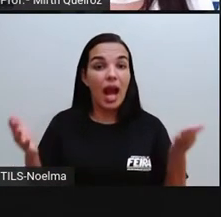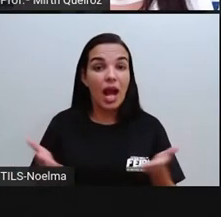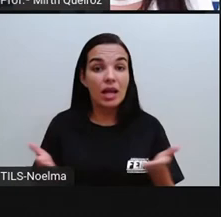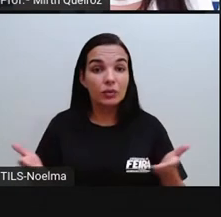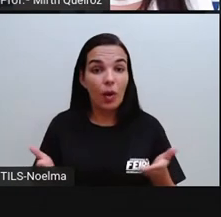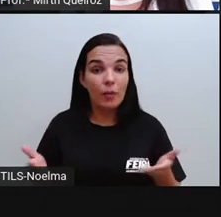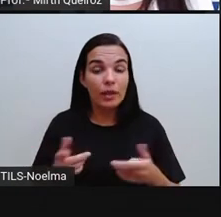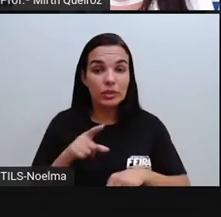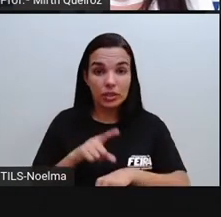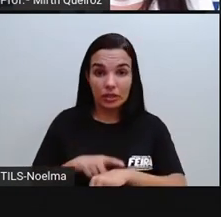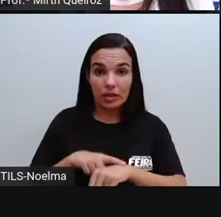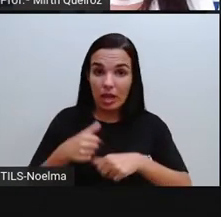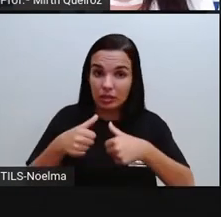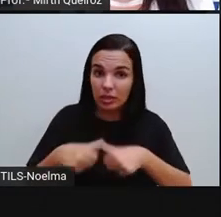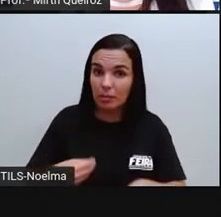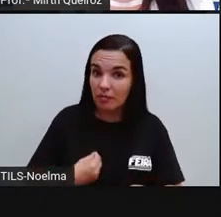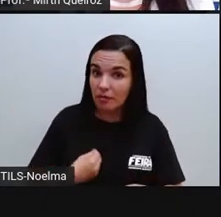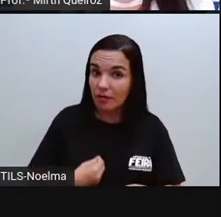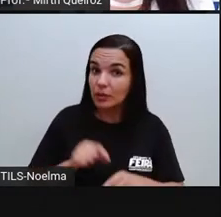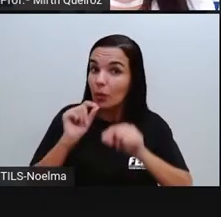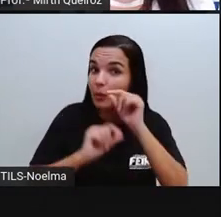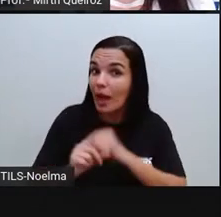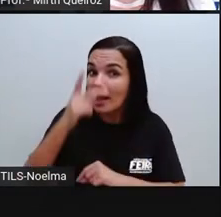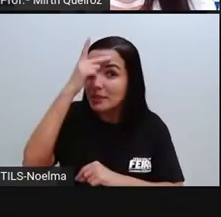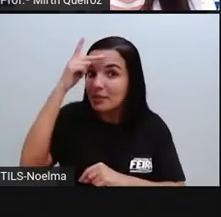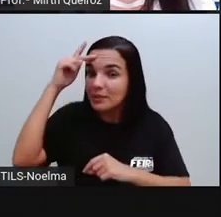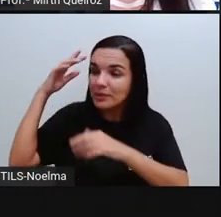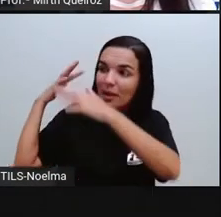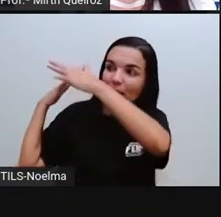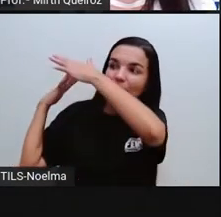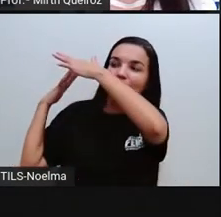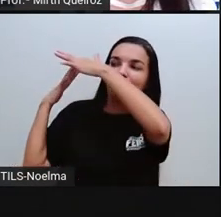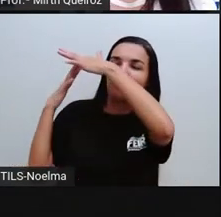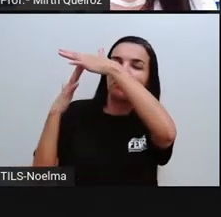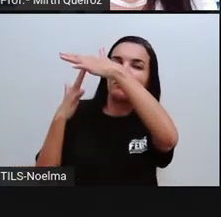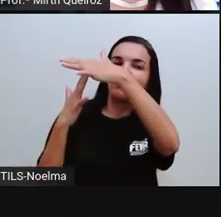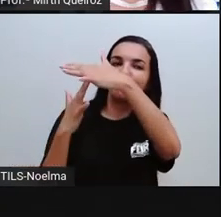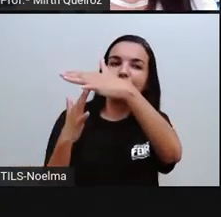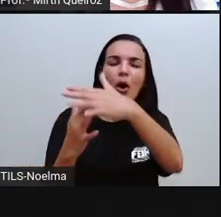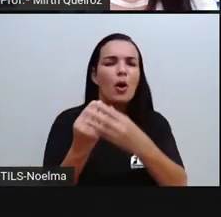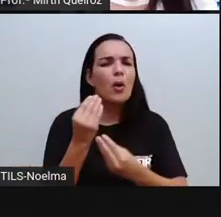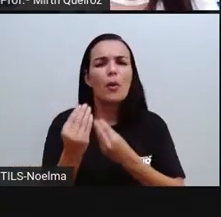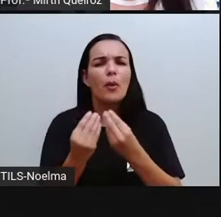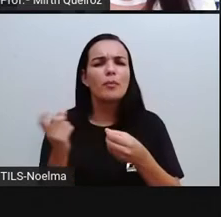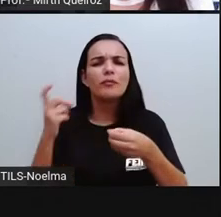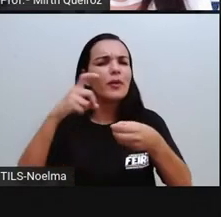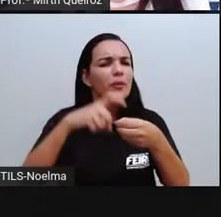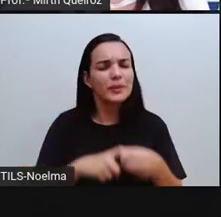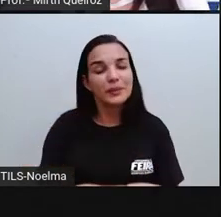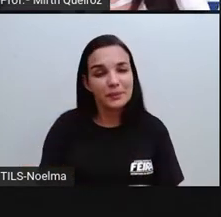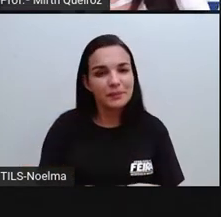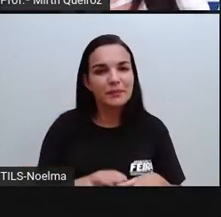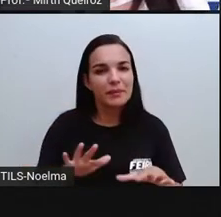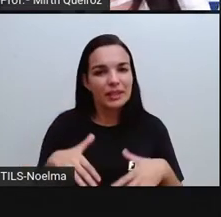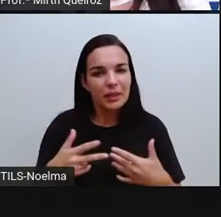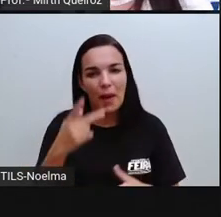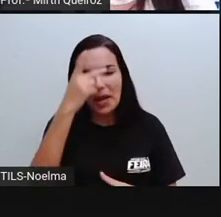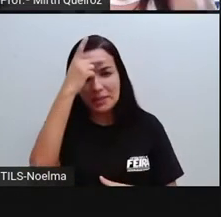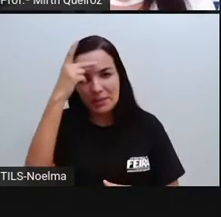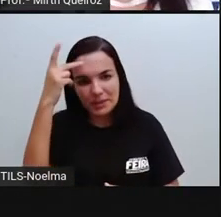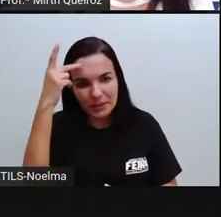Atualmente, nós estamos vivendo uma fase de retorno migratório. Como é isso, Pró? As pessoas estão